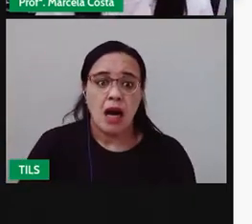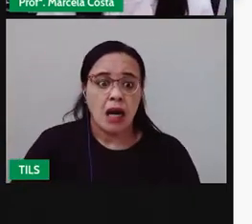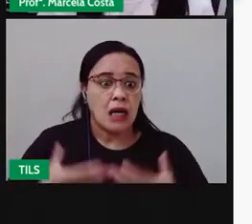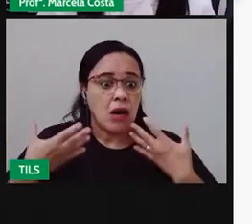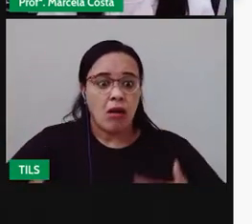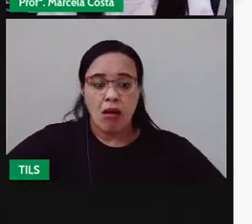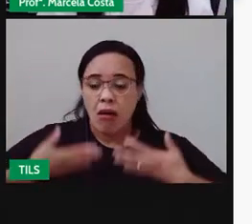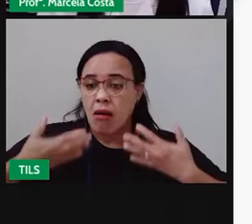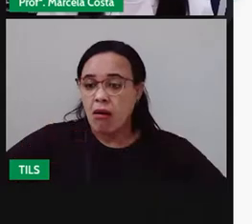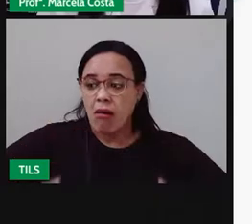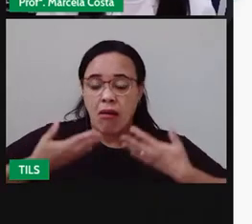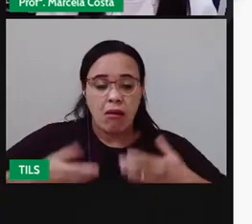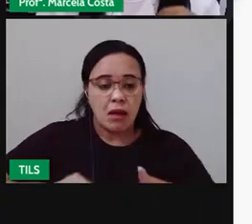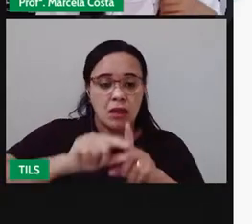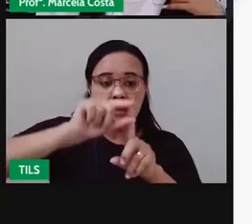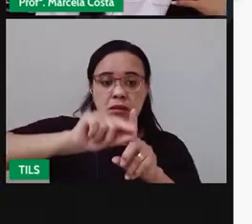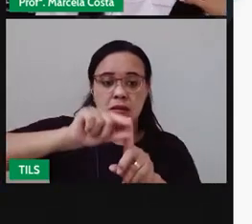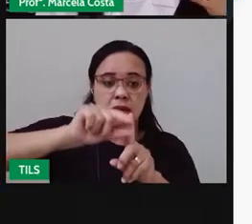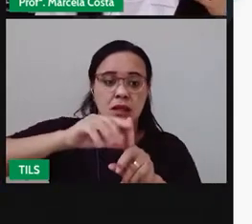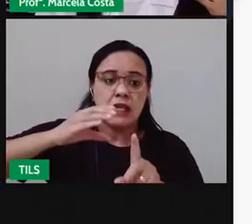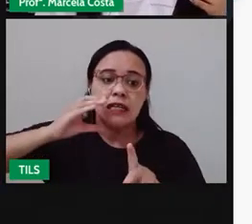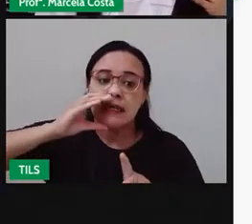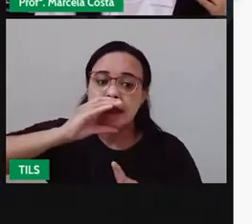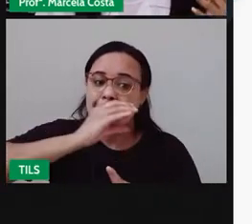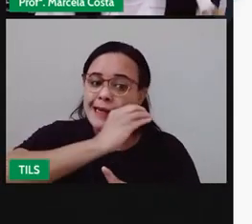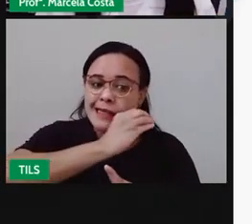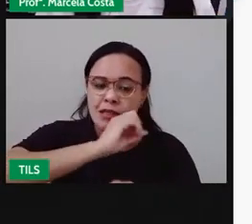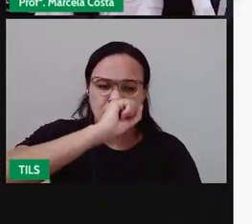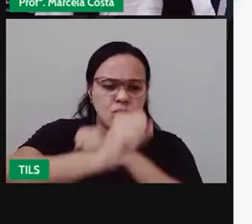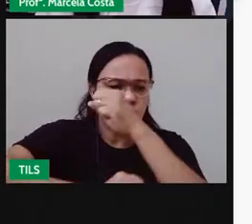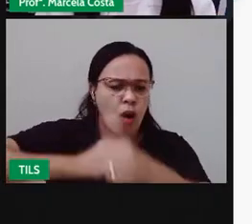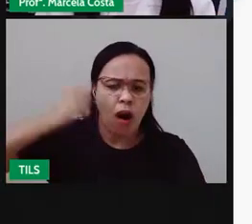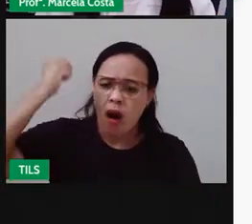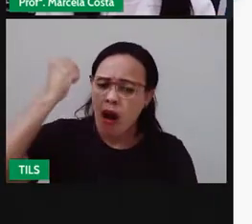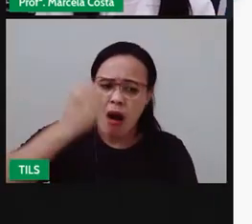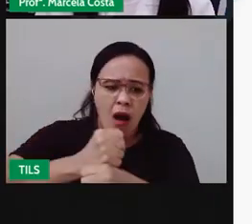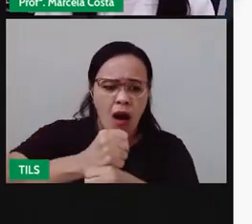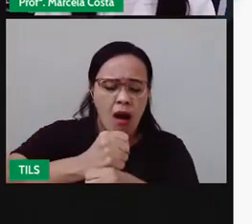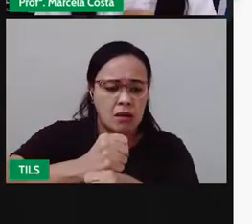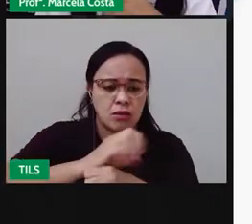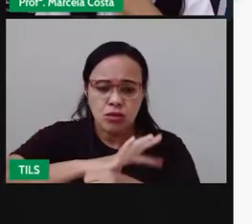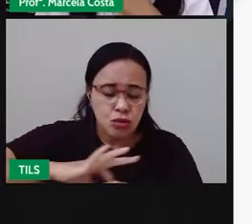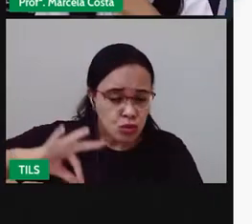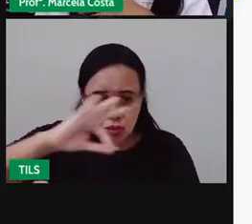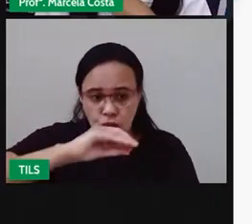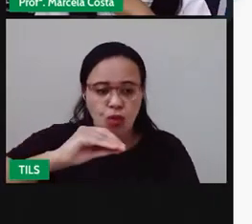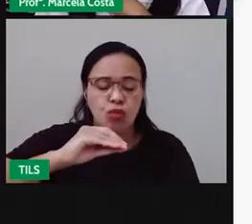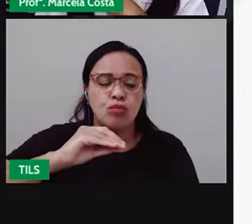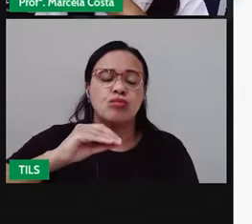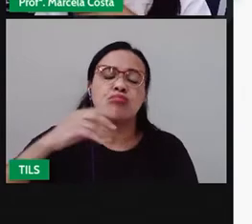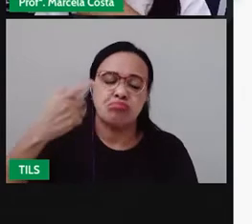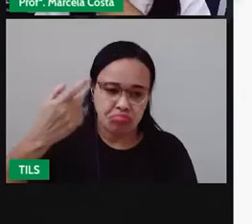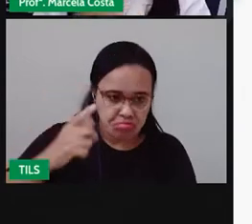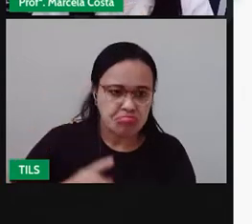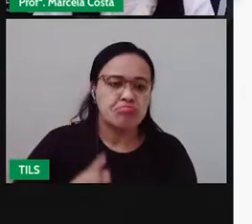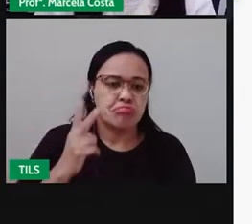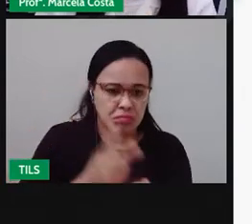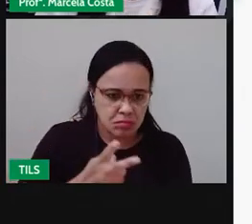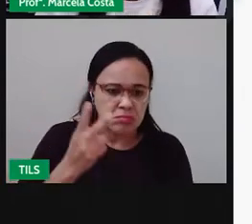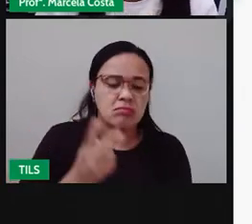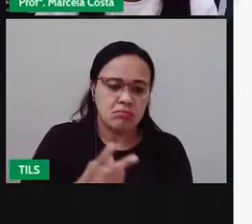As chuvas são irregulares e a ocorrência prolongada de estiagem, que é um período em que não